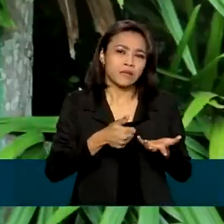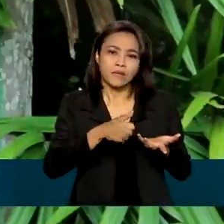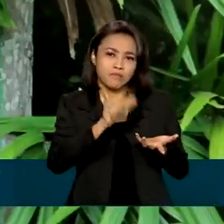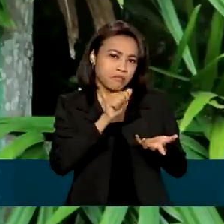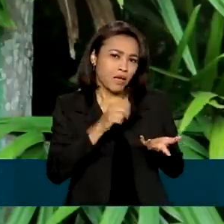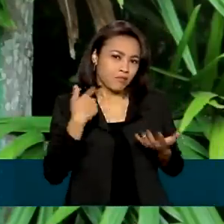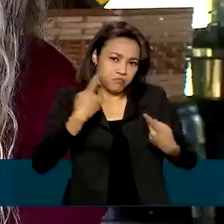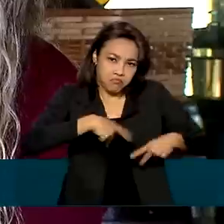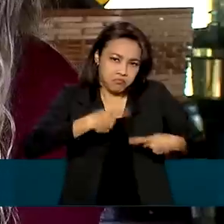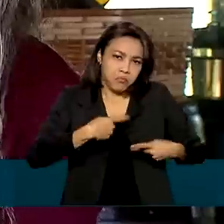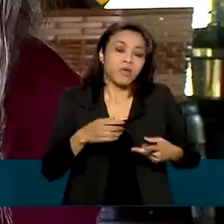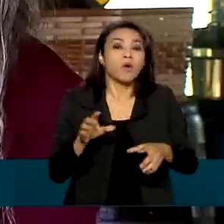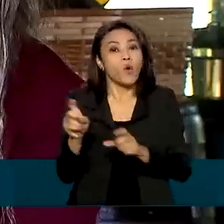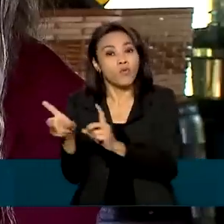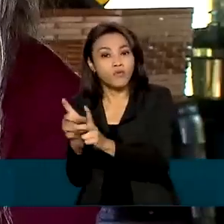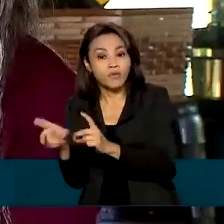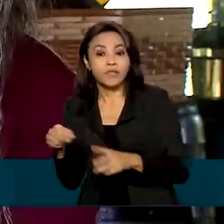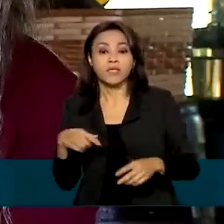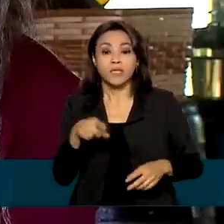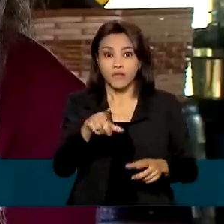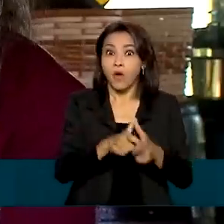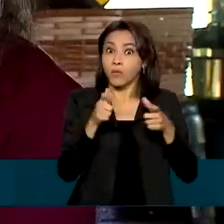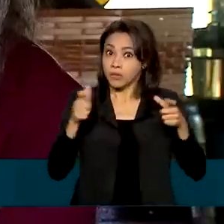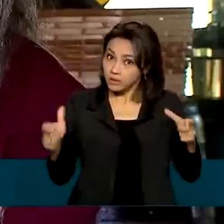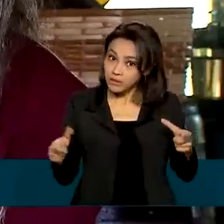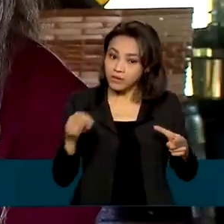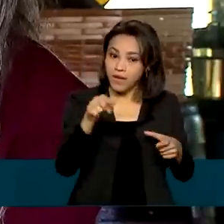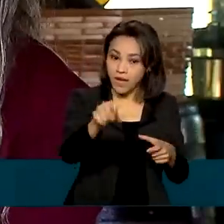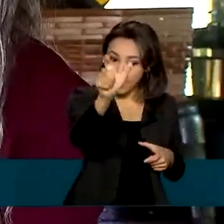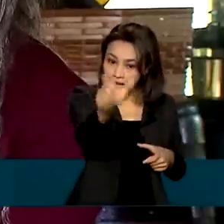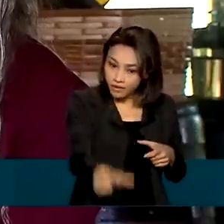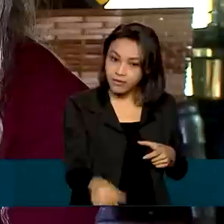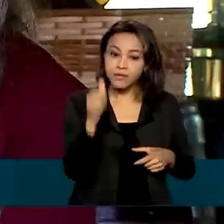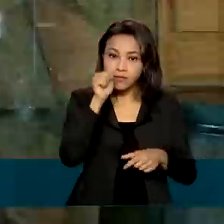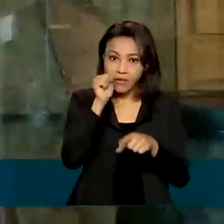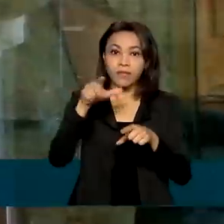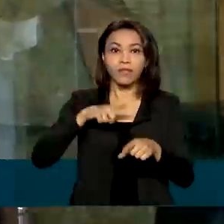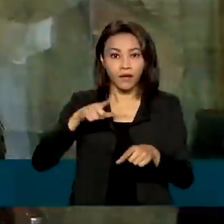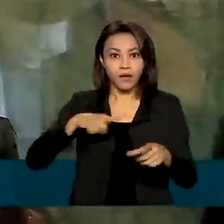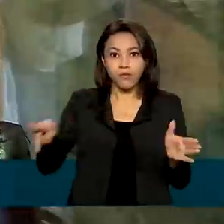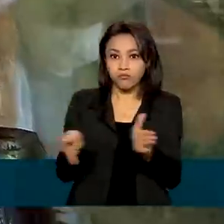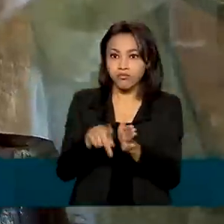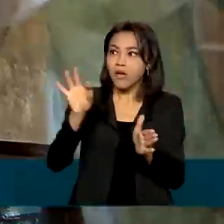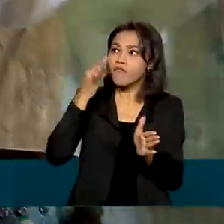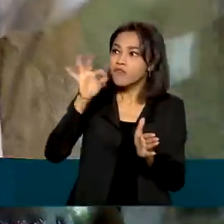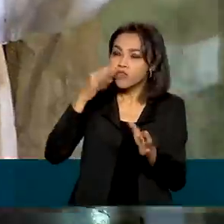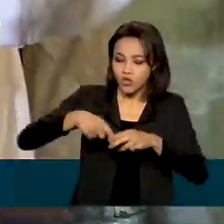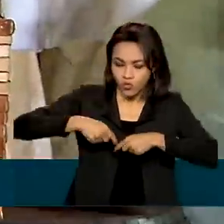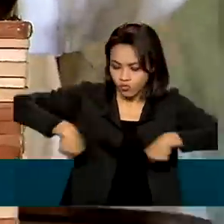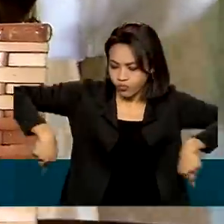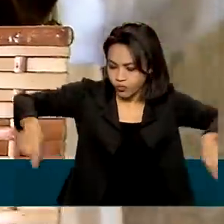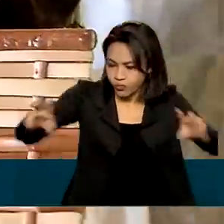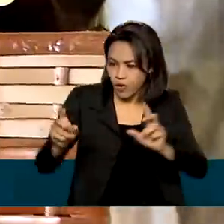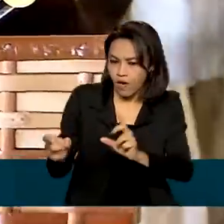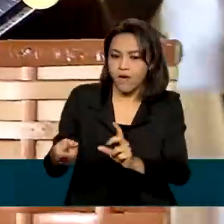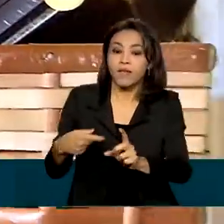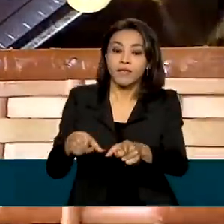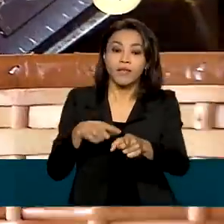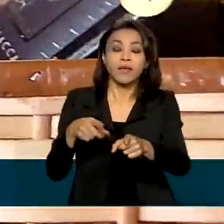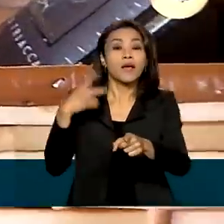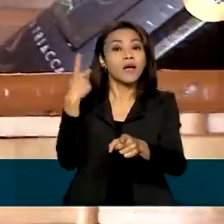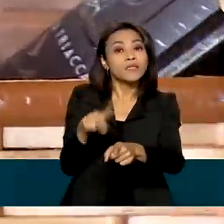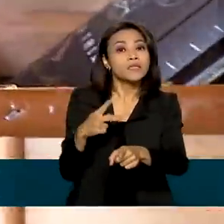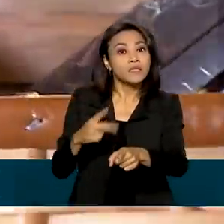esse número vem aumentando. Natália é sócia proprietária de uma vinícola aqui no DF. Ela conta que cada vez mais a